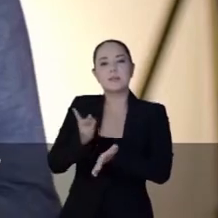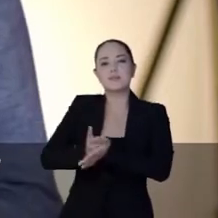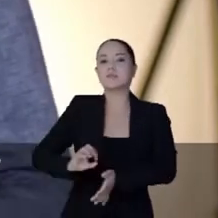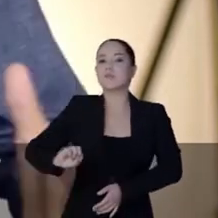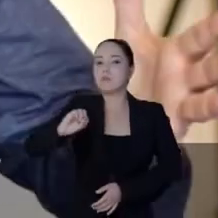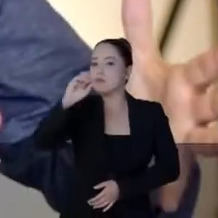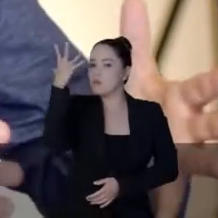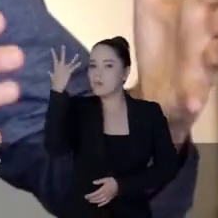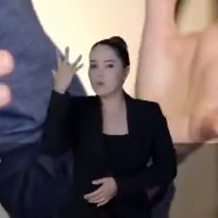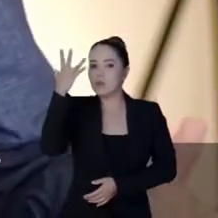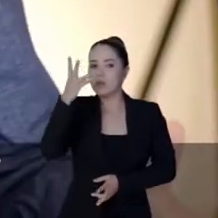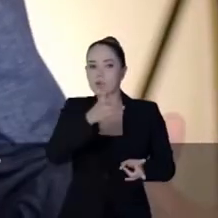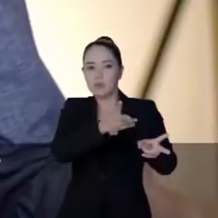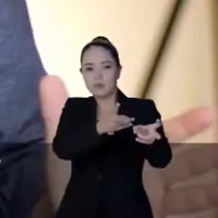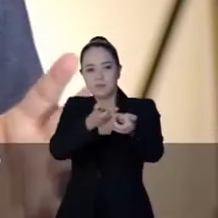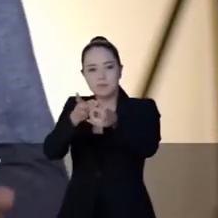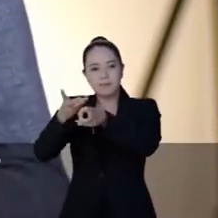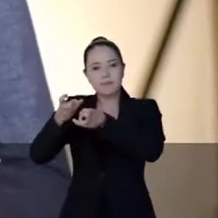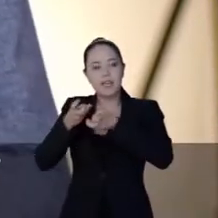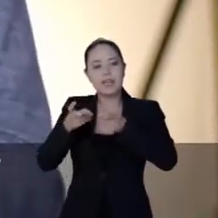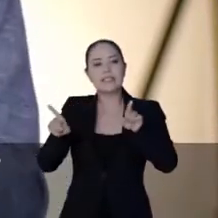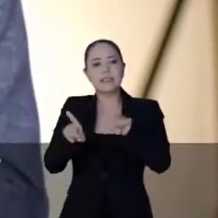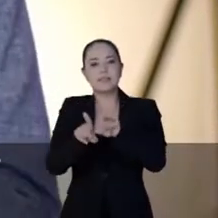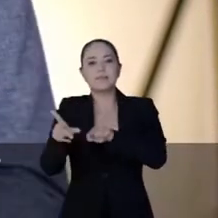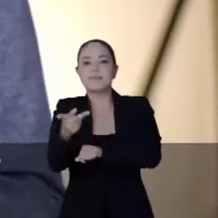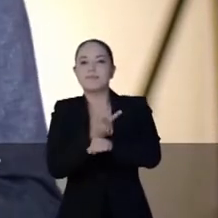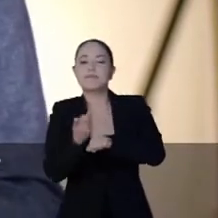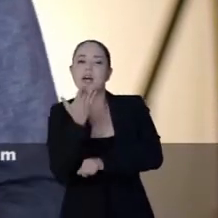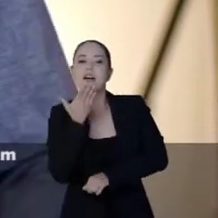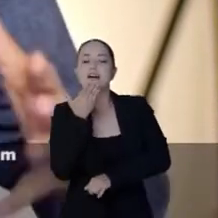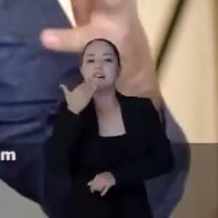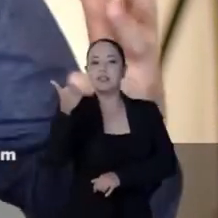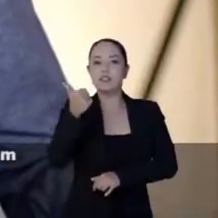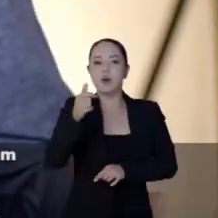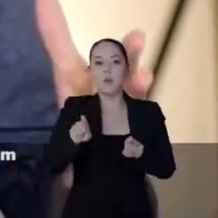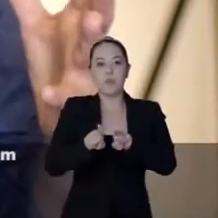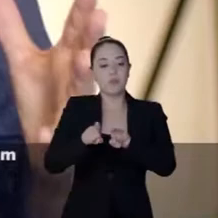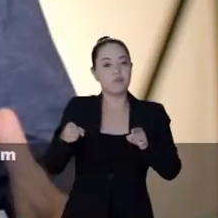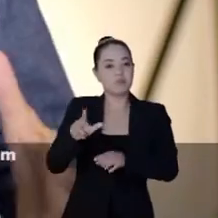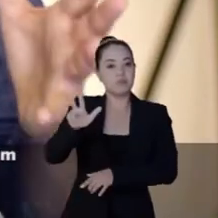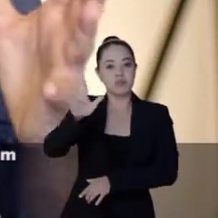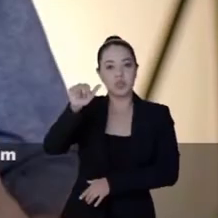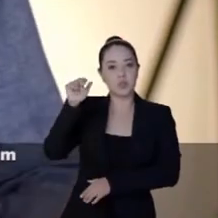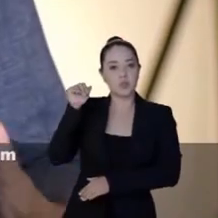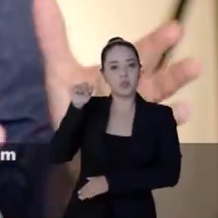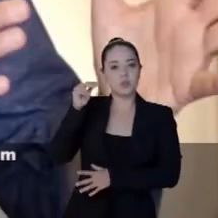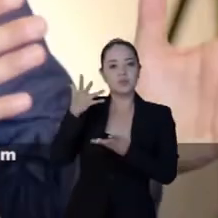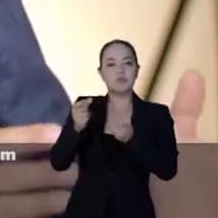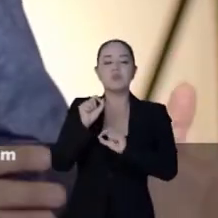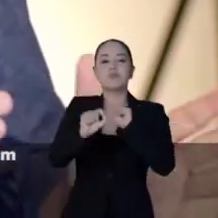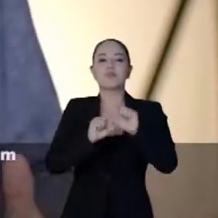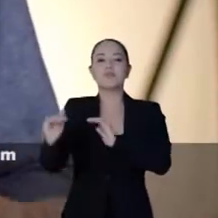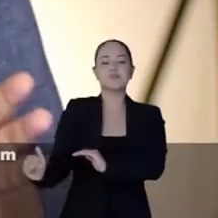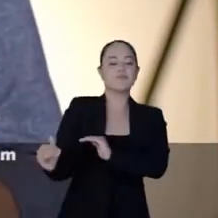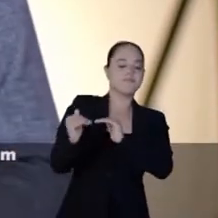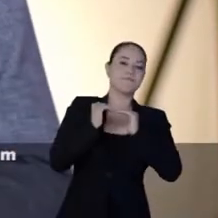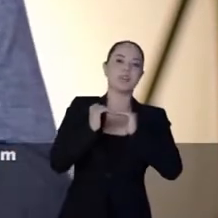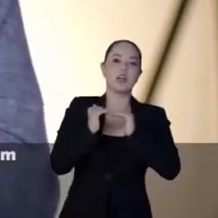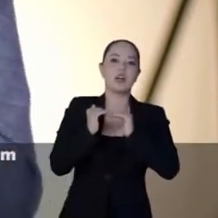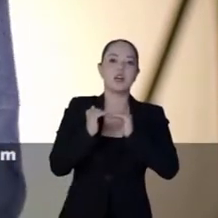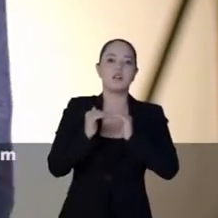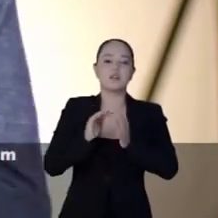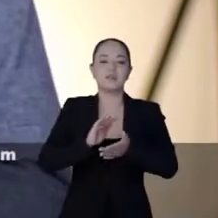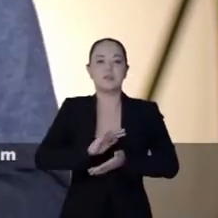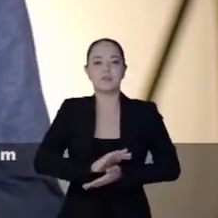agi assim, ouvindo a todos e procurando o melhor caminho. Mas nunca aceitei pressão de interesses